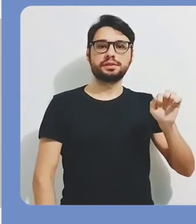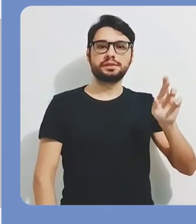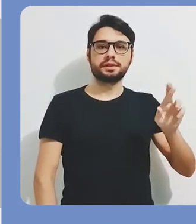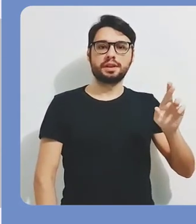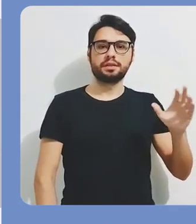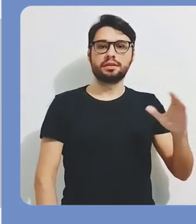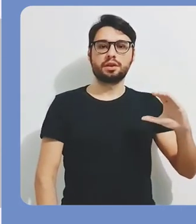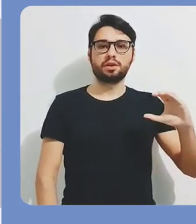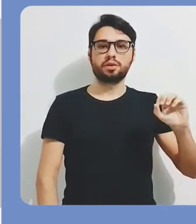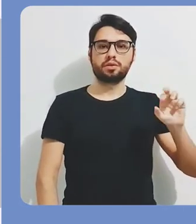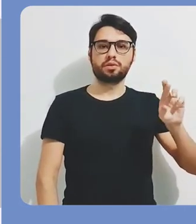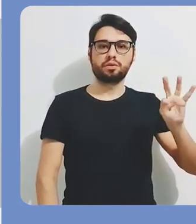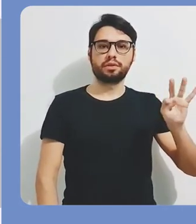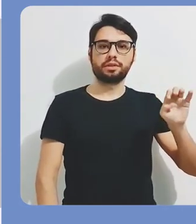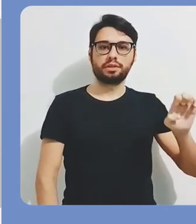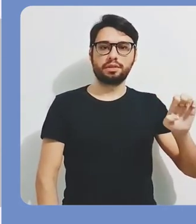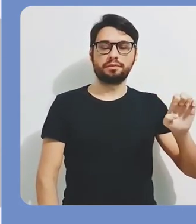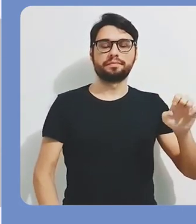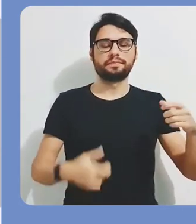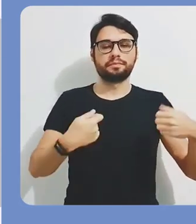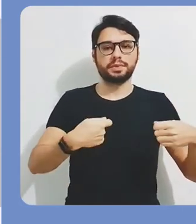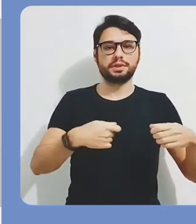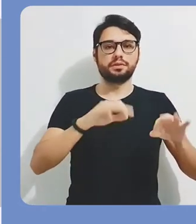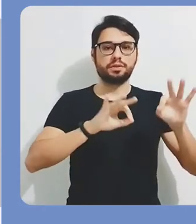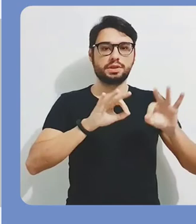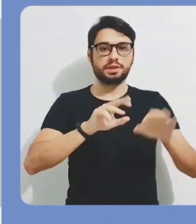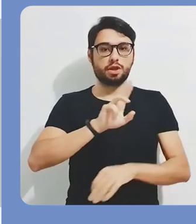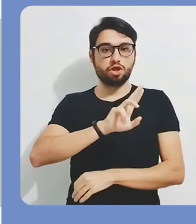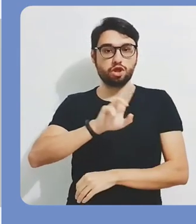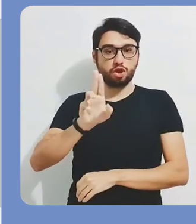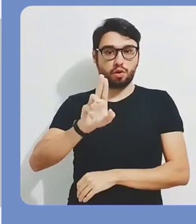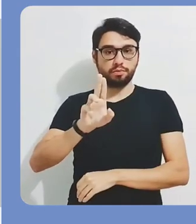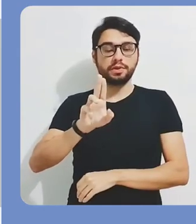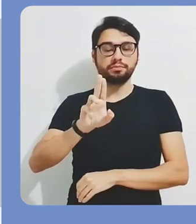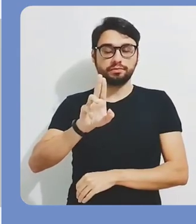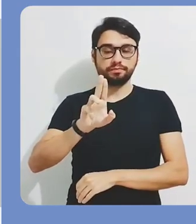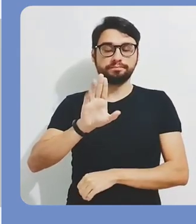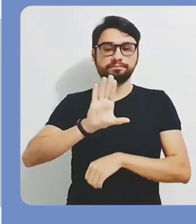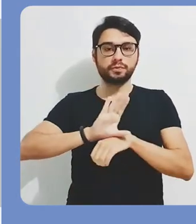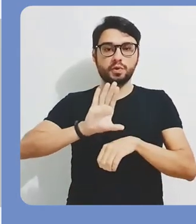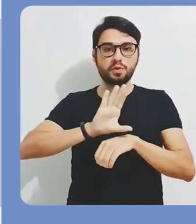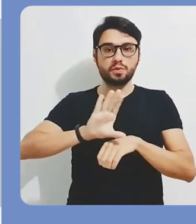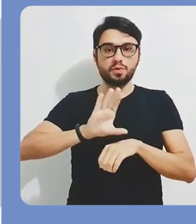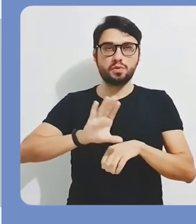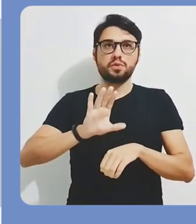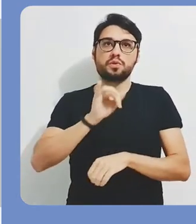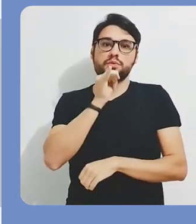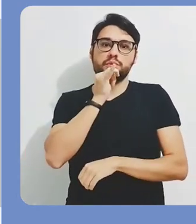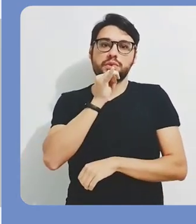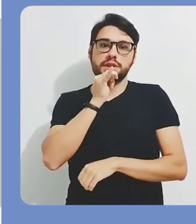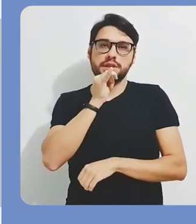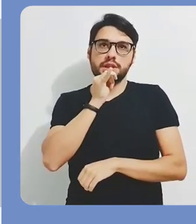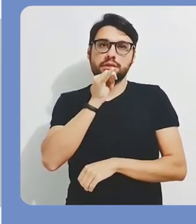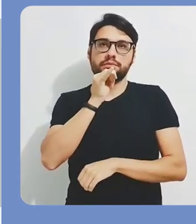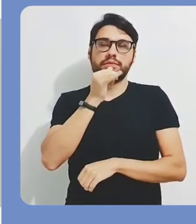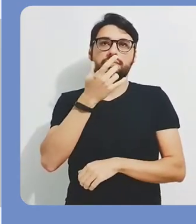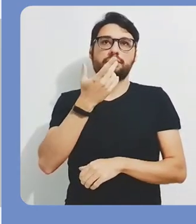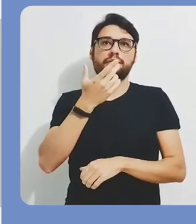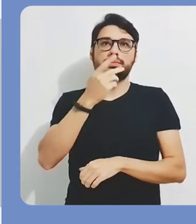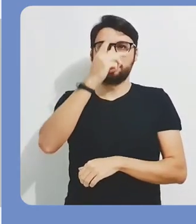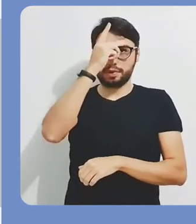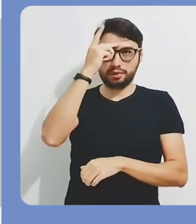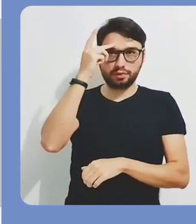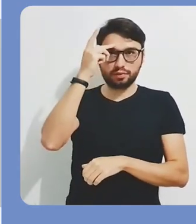Pronto. Na página de sincronização de corte, você precisa, então, colocar um nome personalizado para a